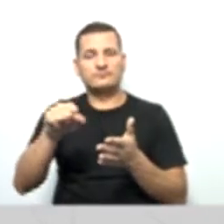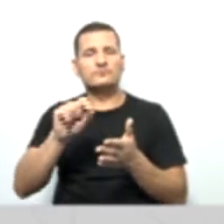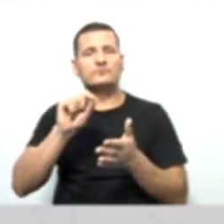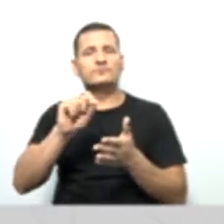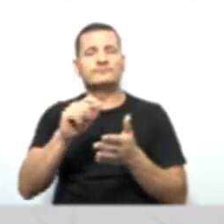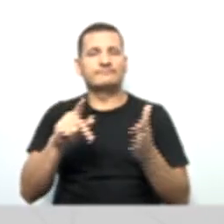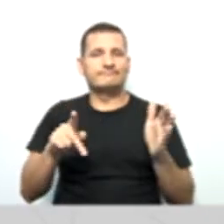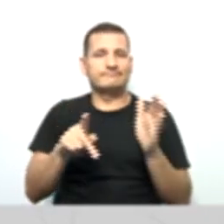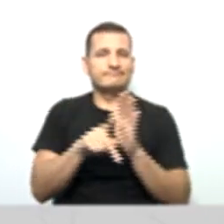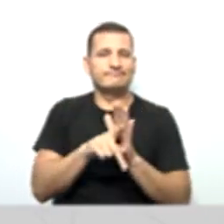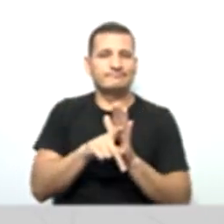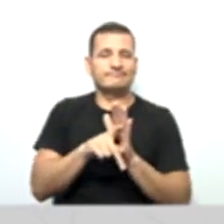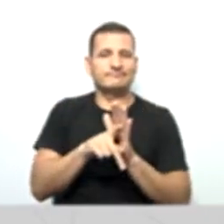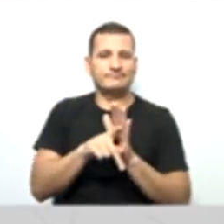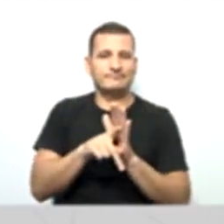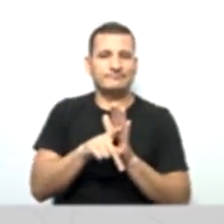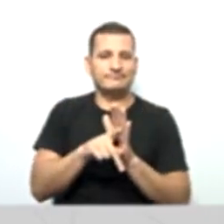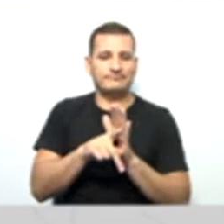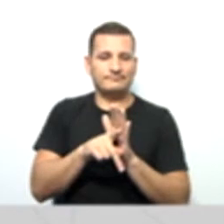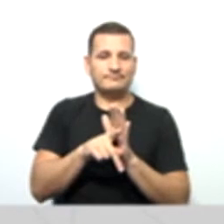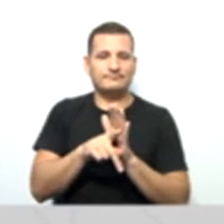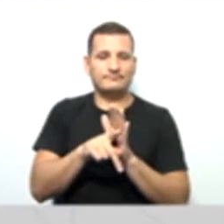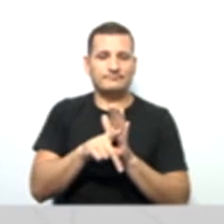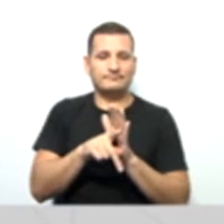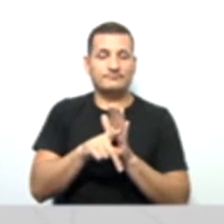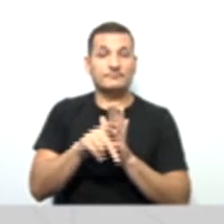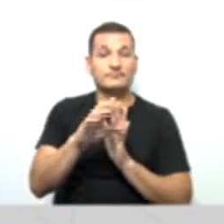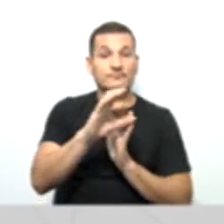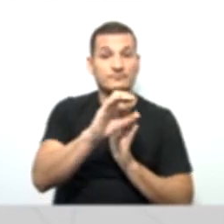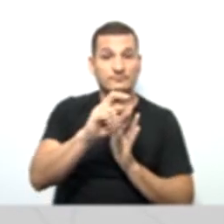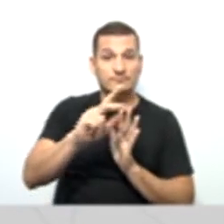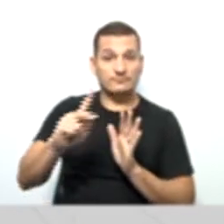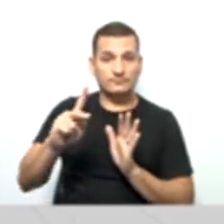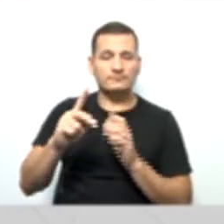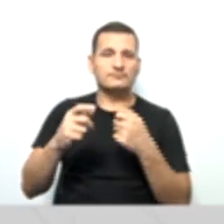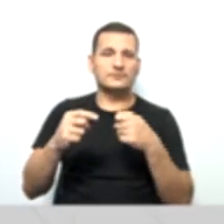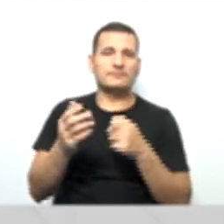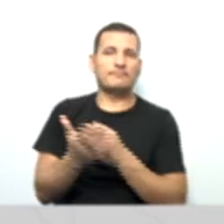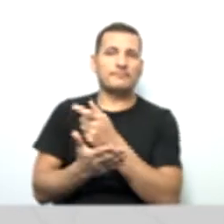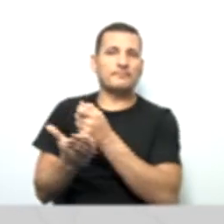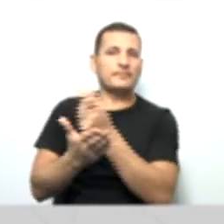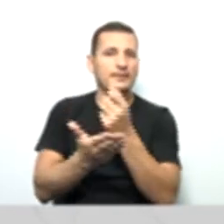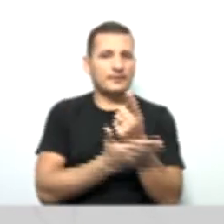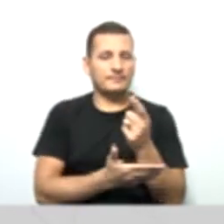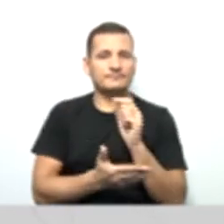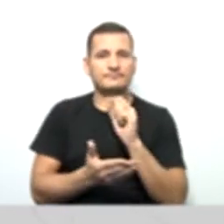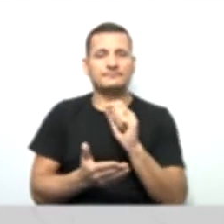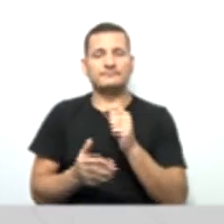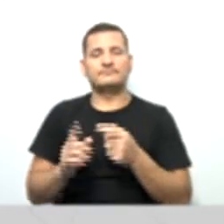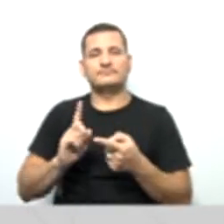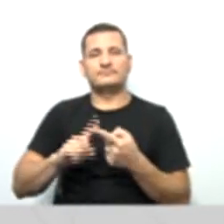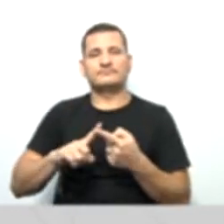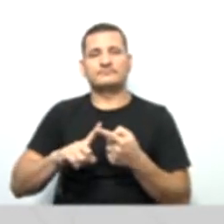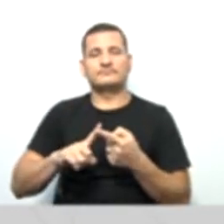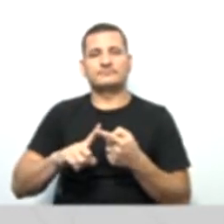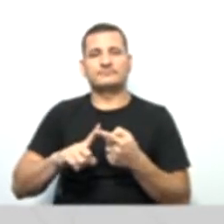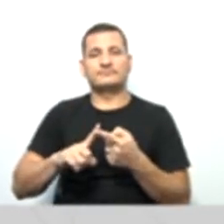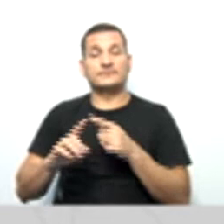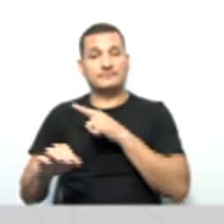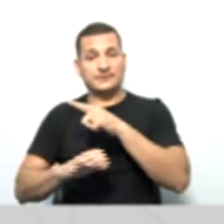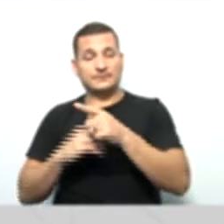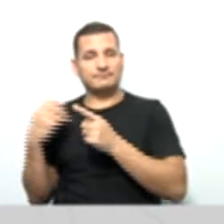valores devidos pela sociedade cooperativa a fornecedores de